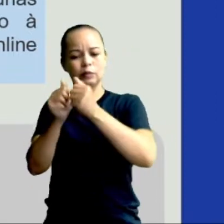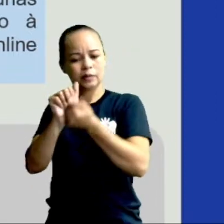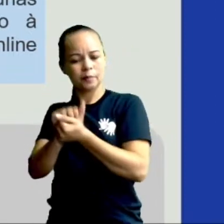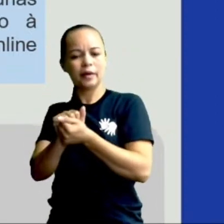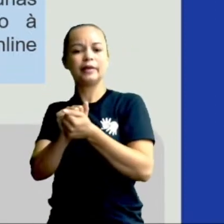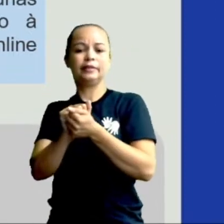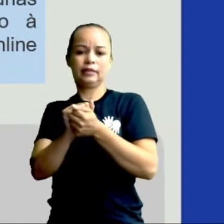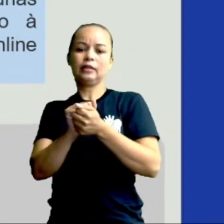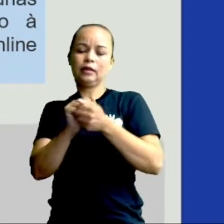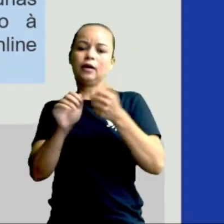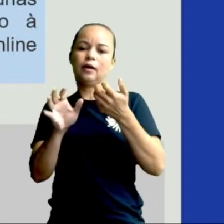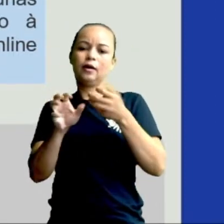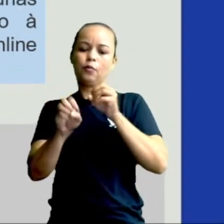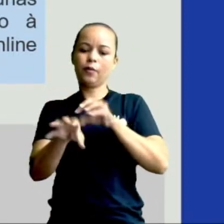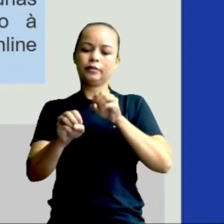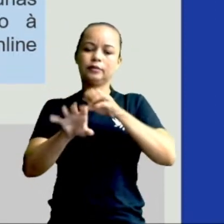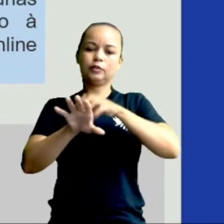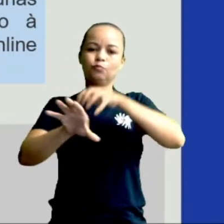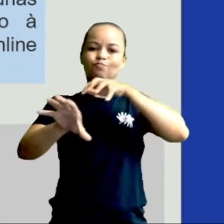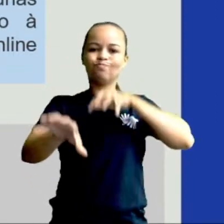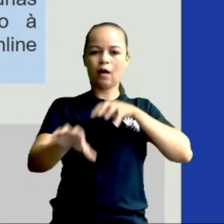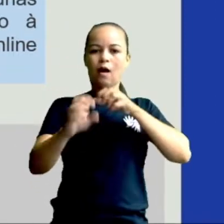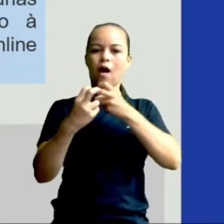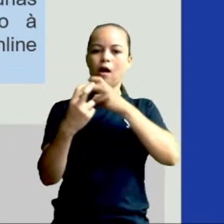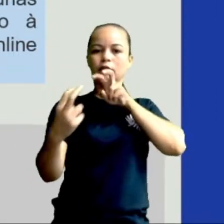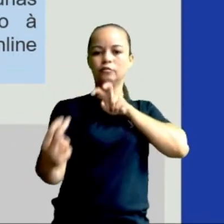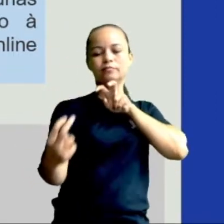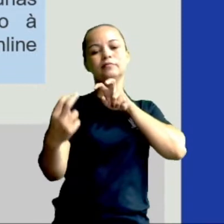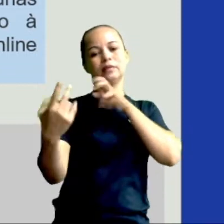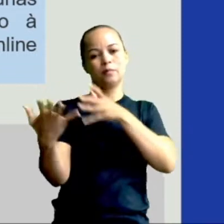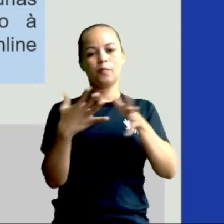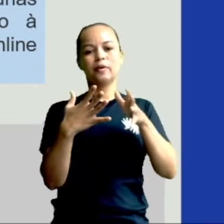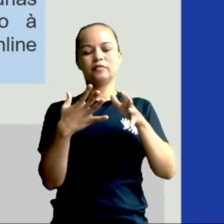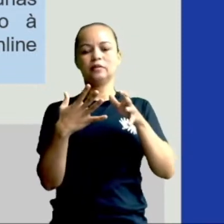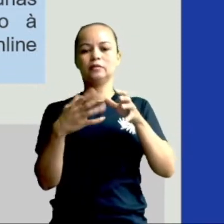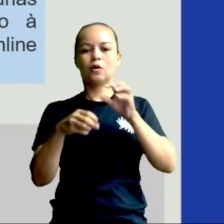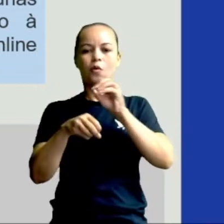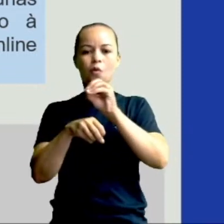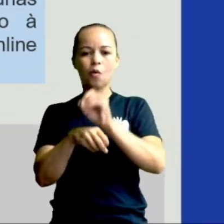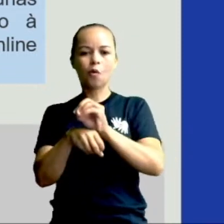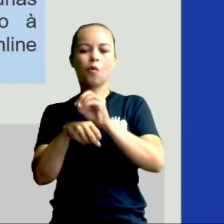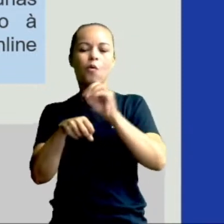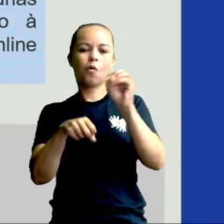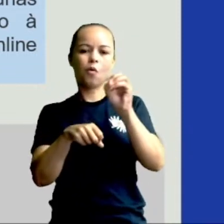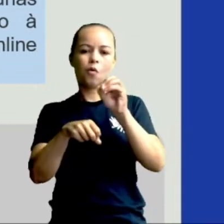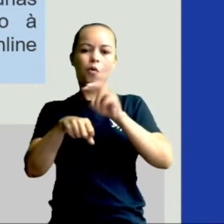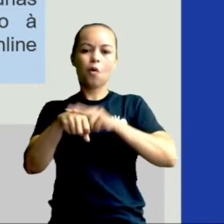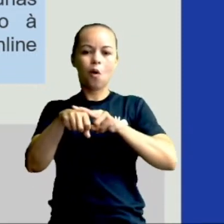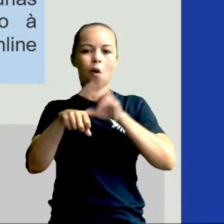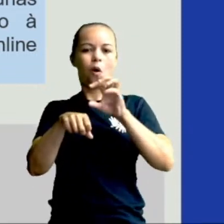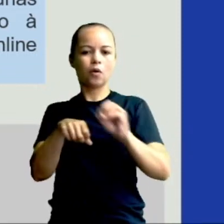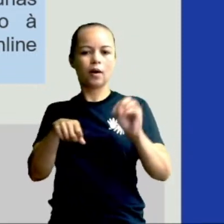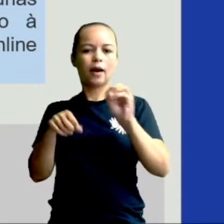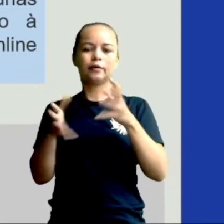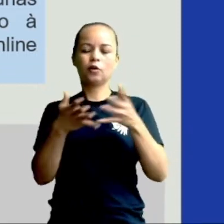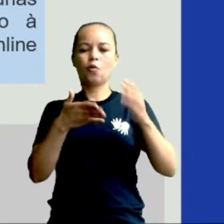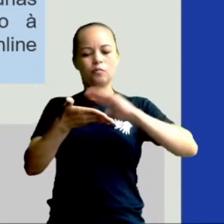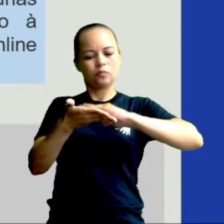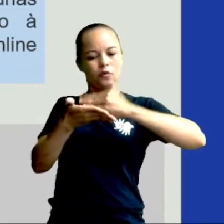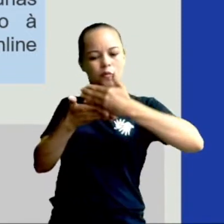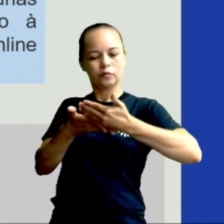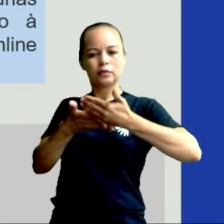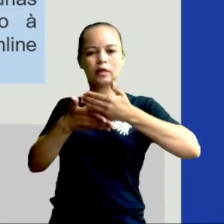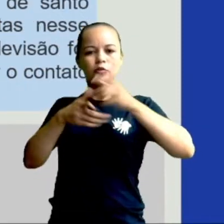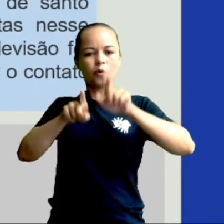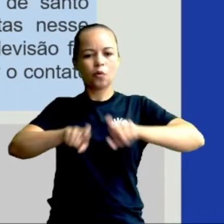ao ensino à distância, por meio de ferramentas online, como o computador, o tablet, o celular,